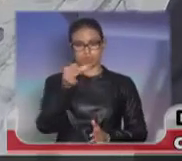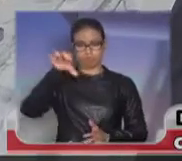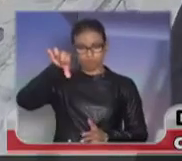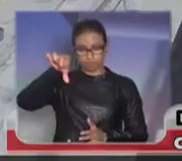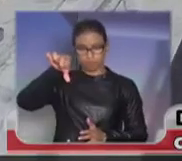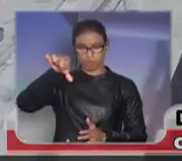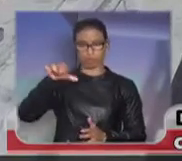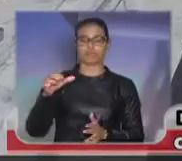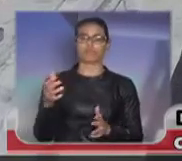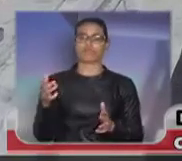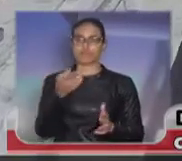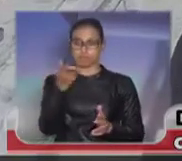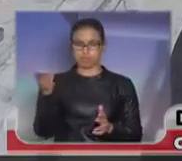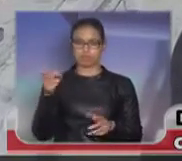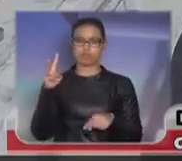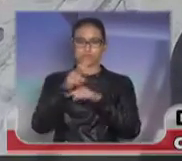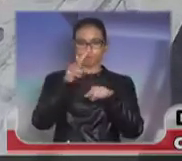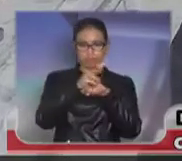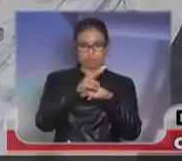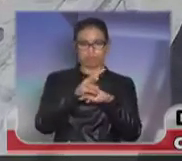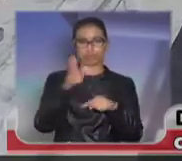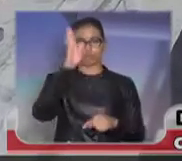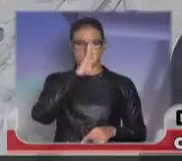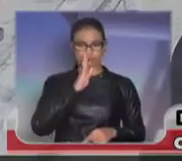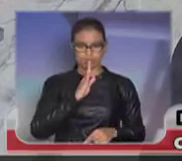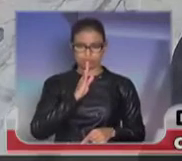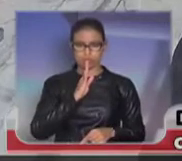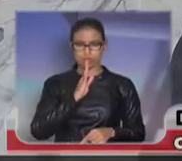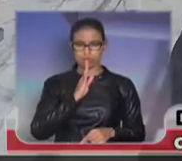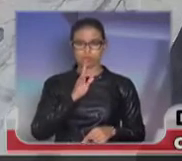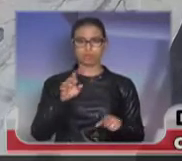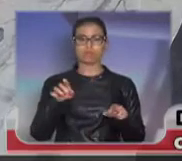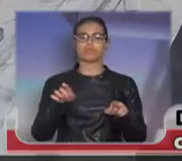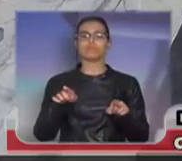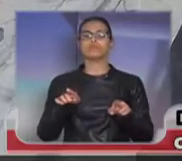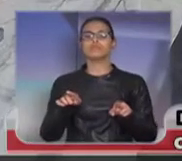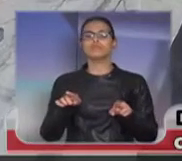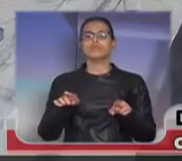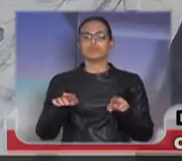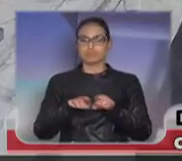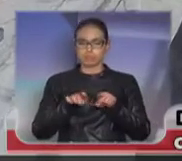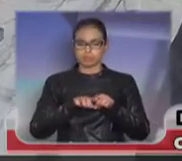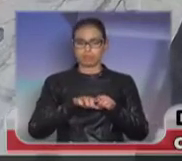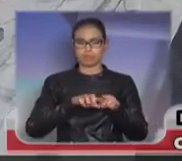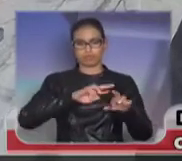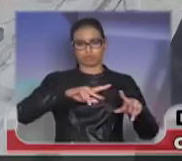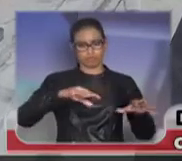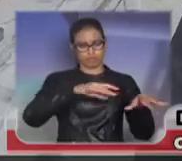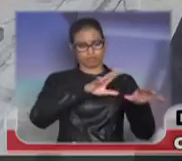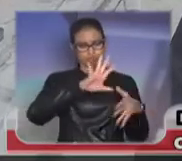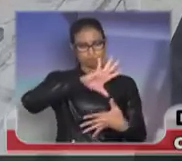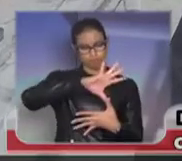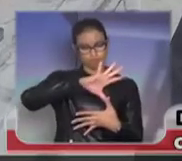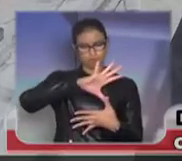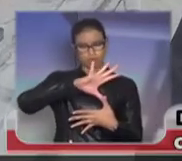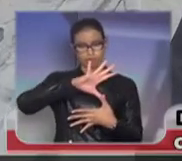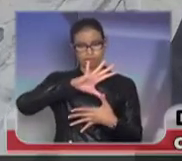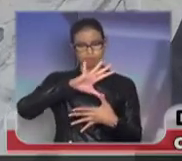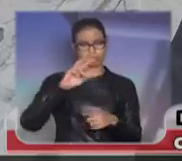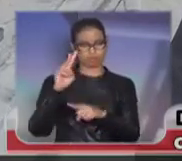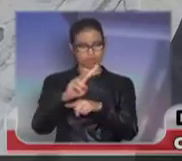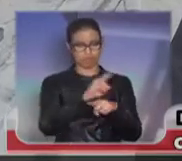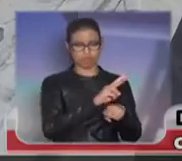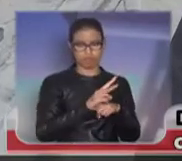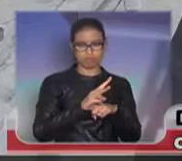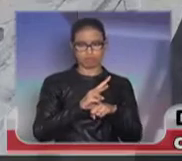que defendem a nossa nação, o nosso continente, as nossas fronteiras secas, são pessoas que